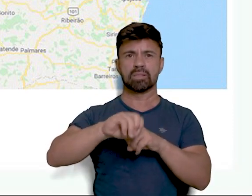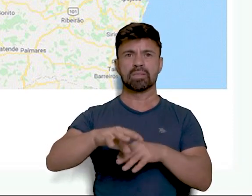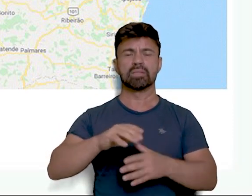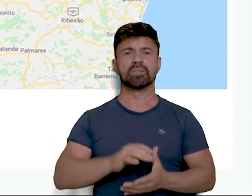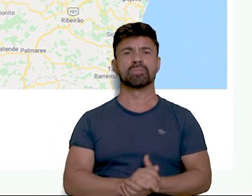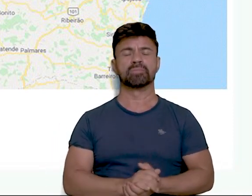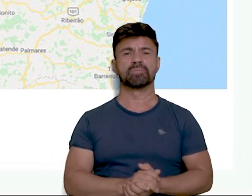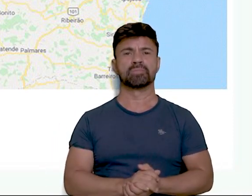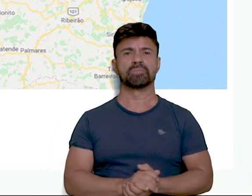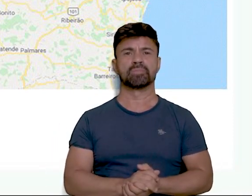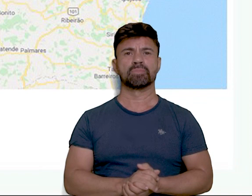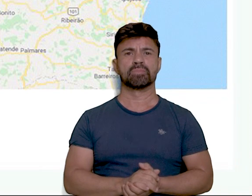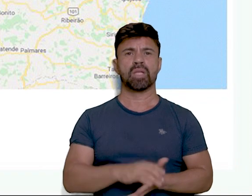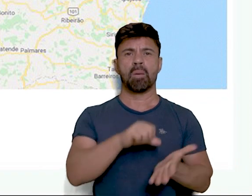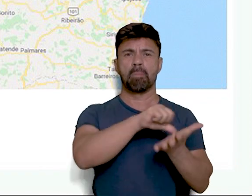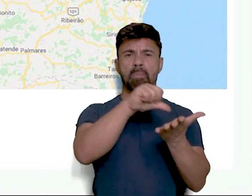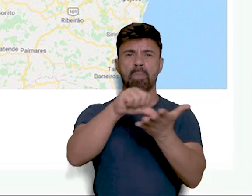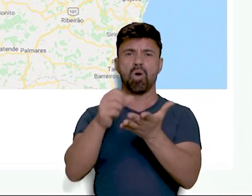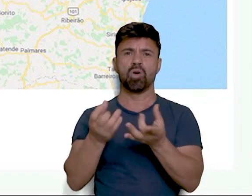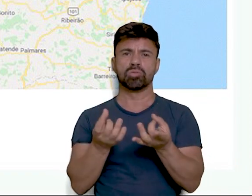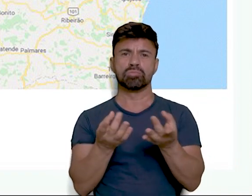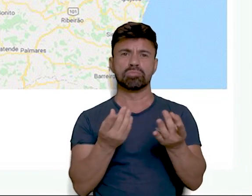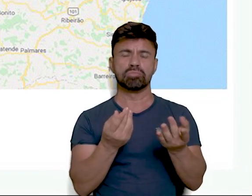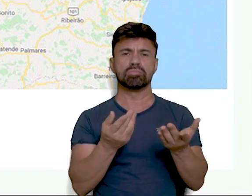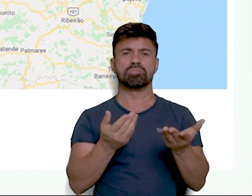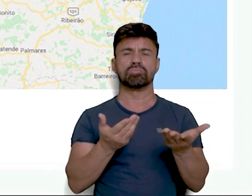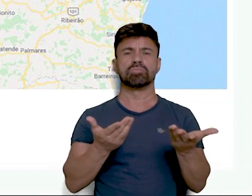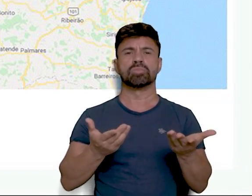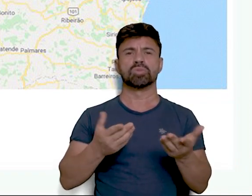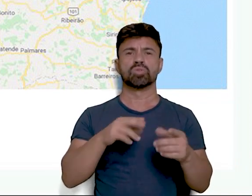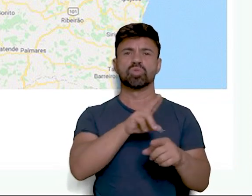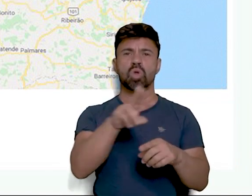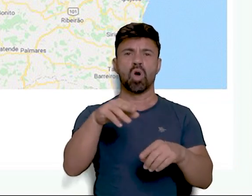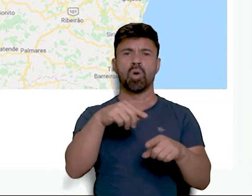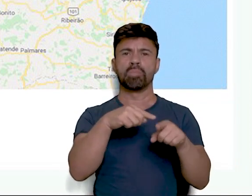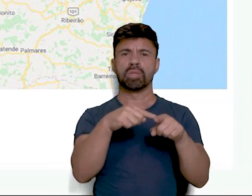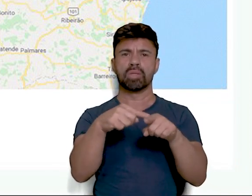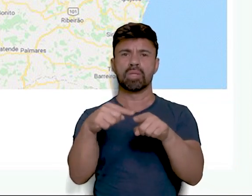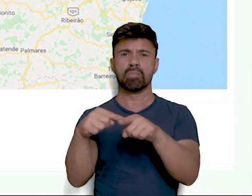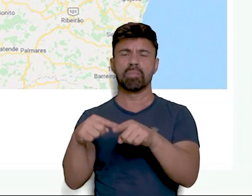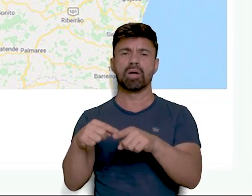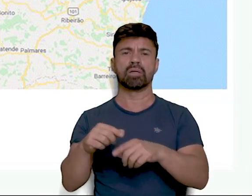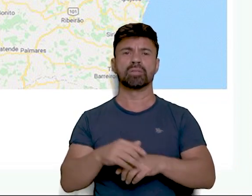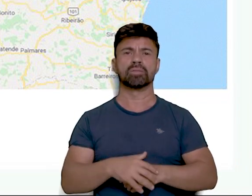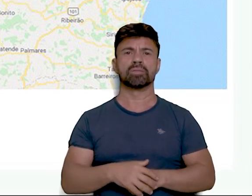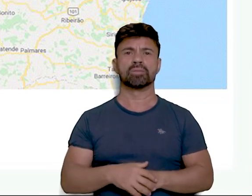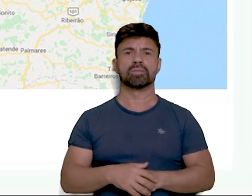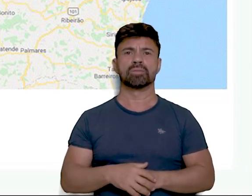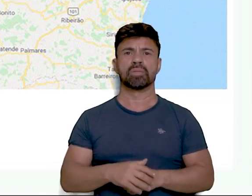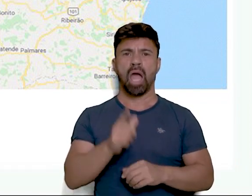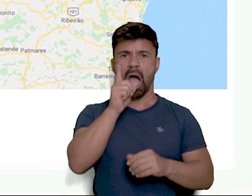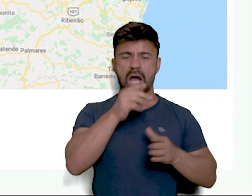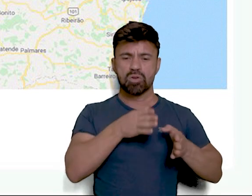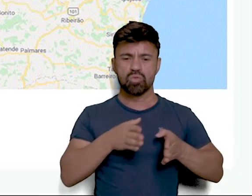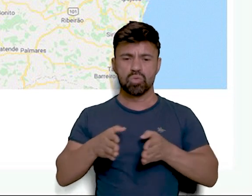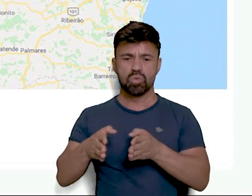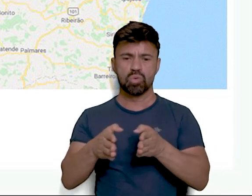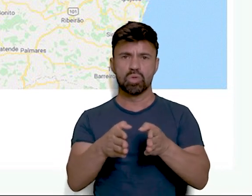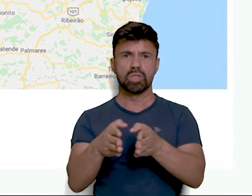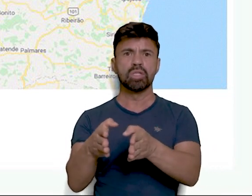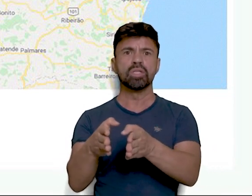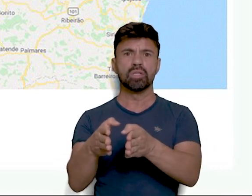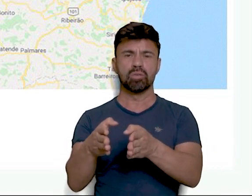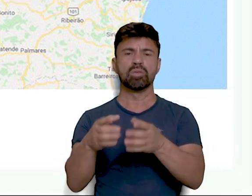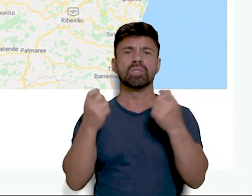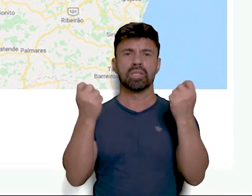pontos comerciais. Os nomes dos bairros. E destacando aí o Rio Ipujuca que corta o nosso município.